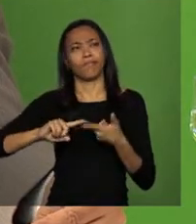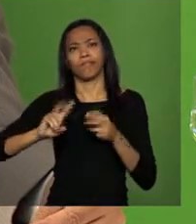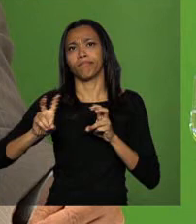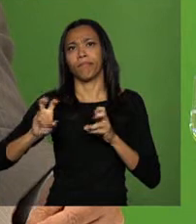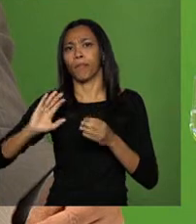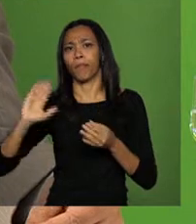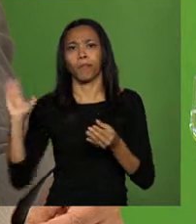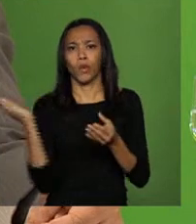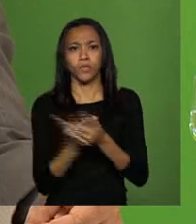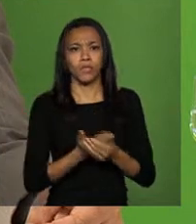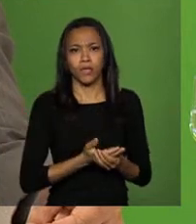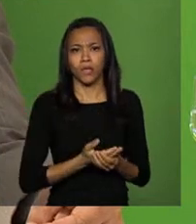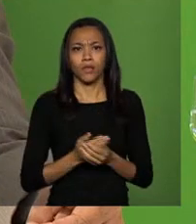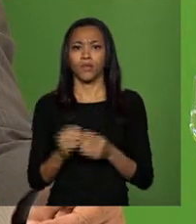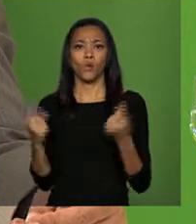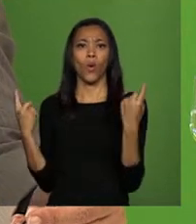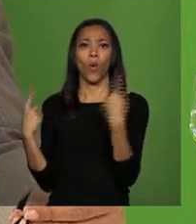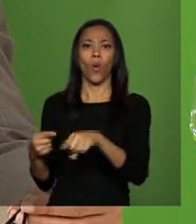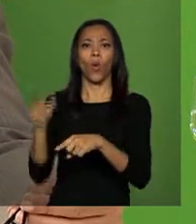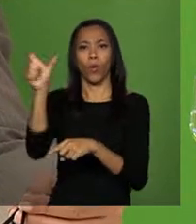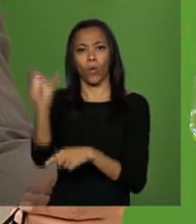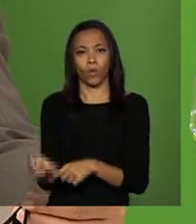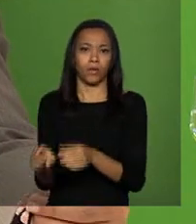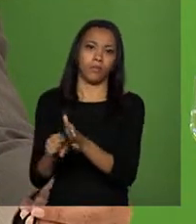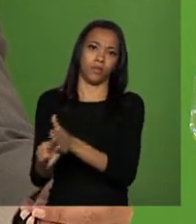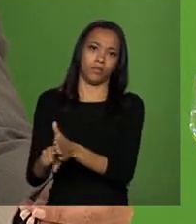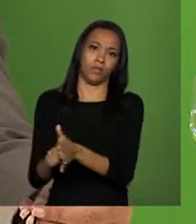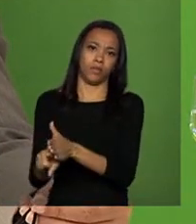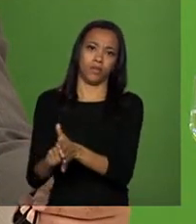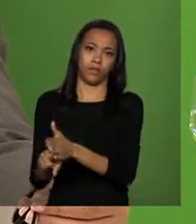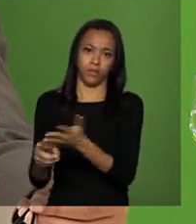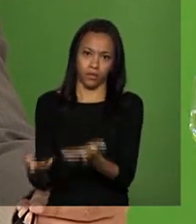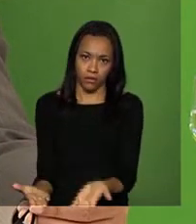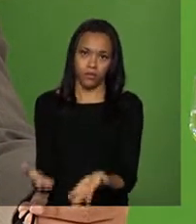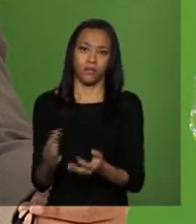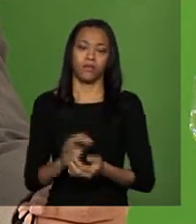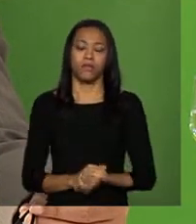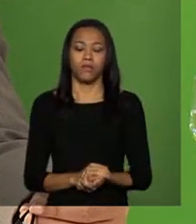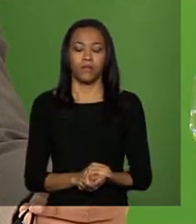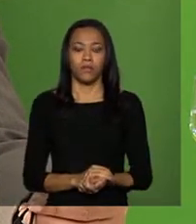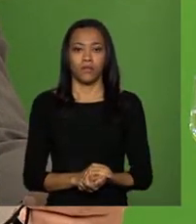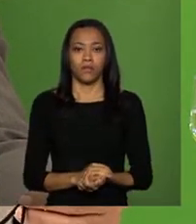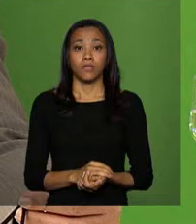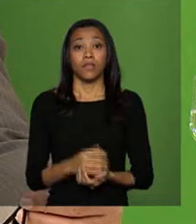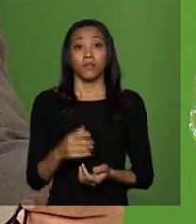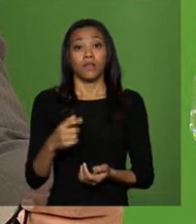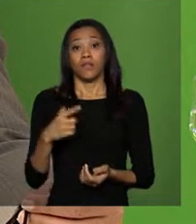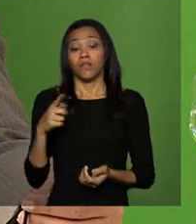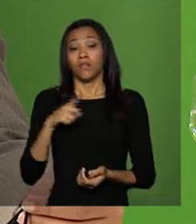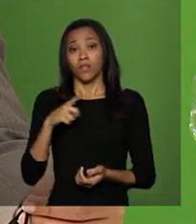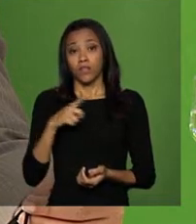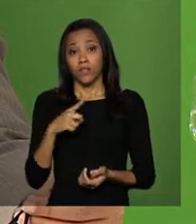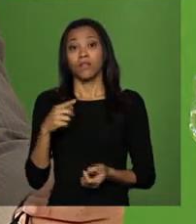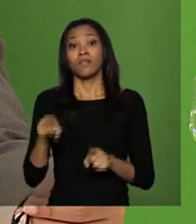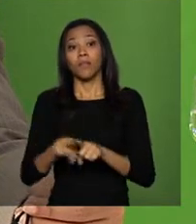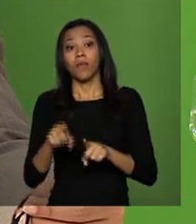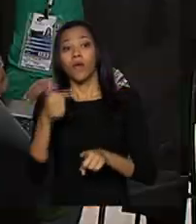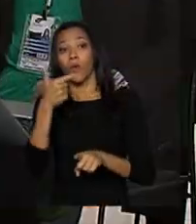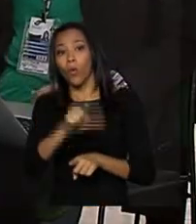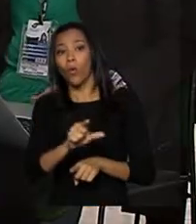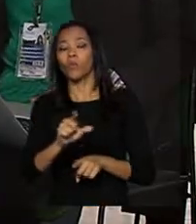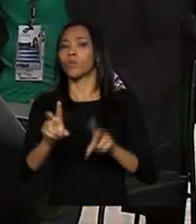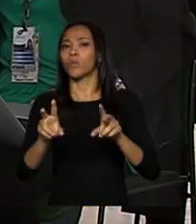pesquisadores, ou seja, envolvendo pessoa física, reticência das instituições de